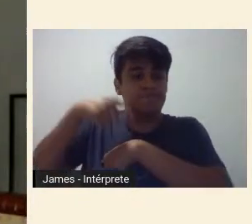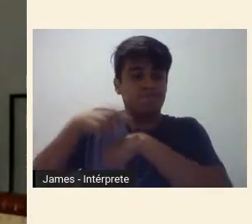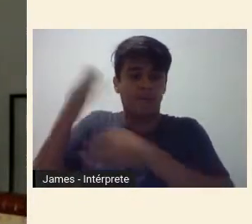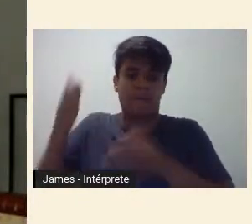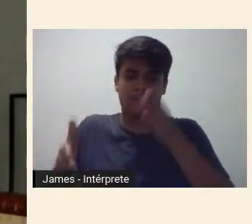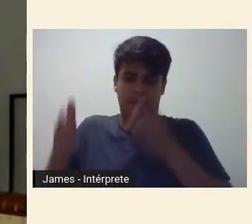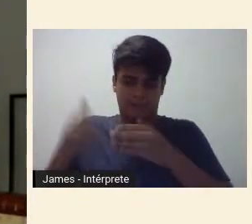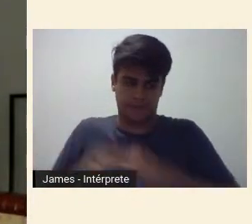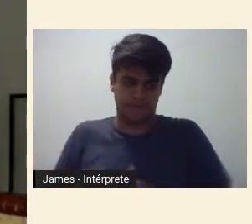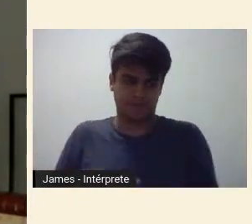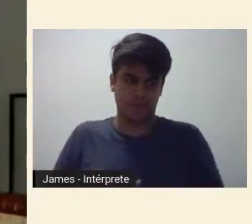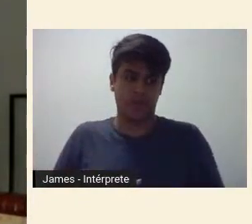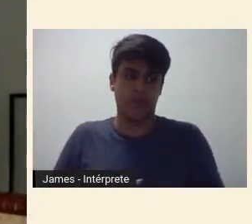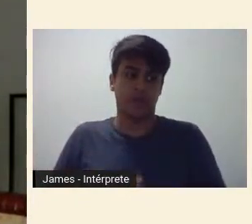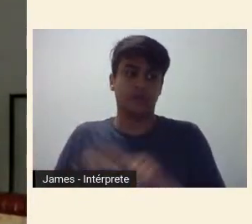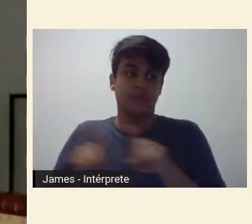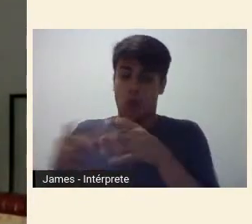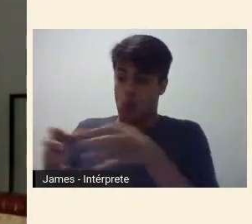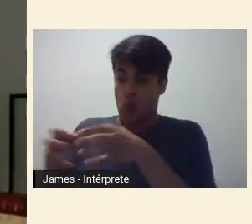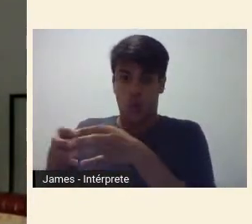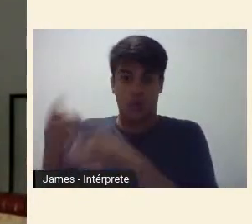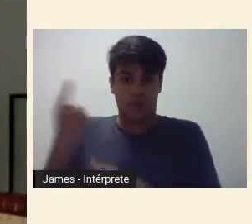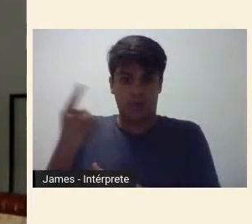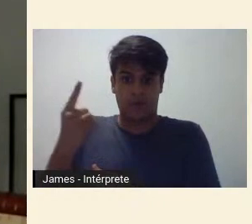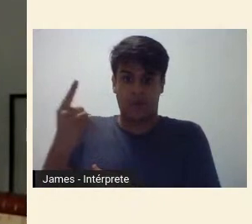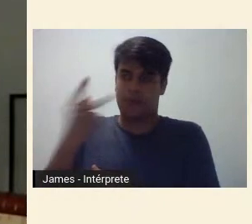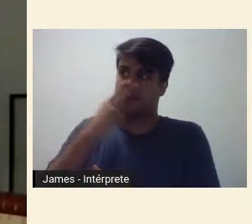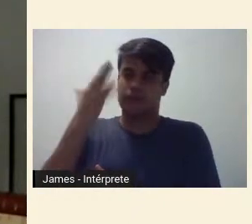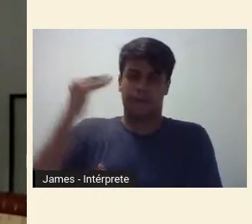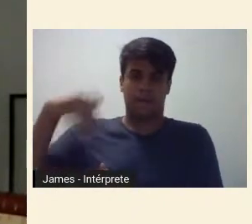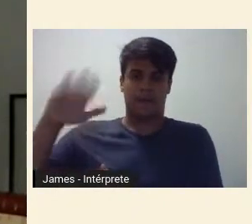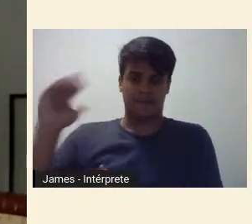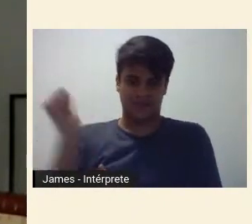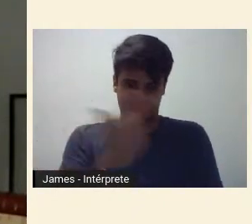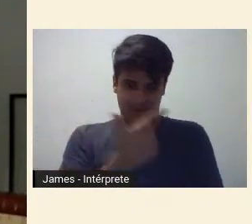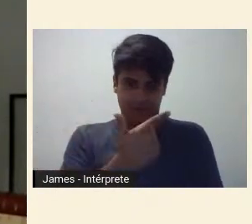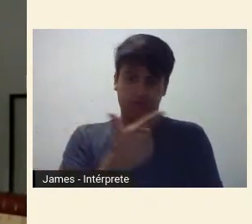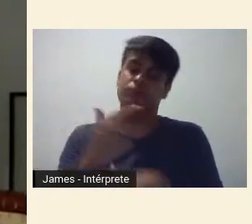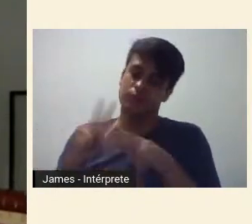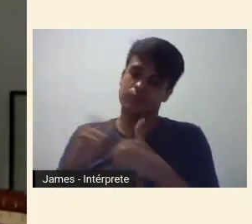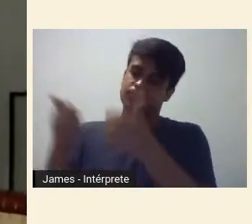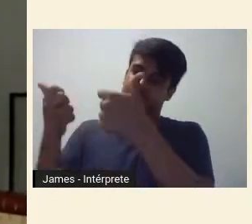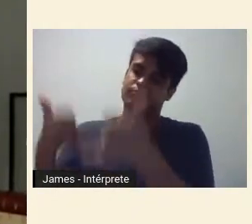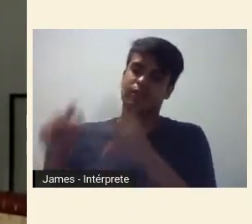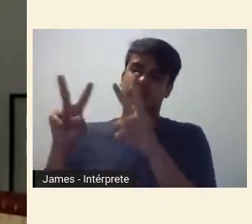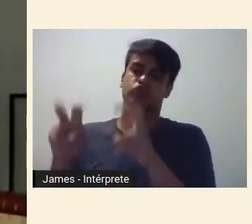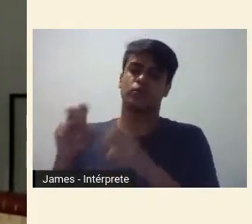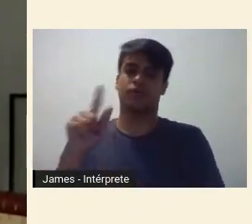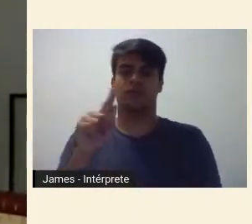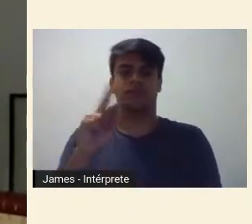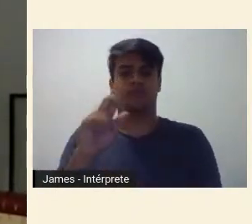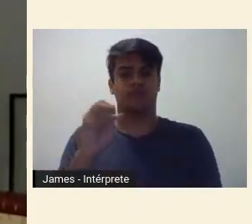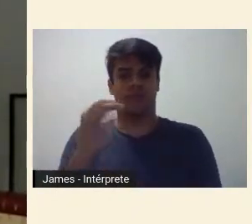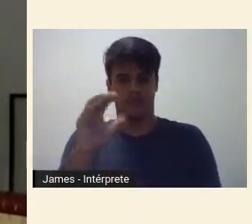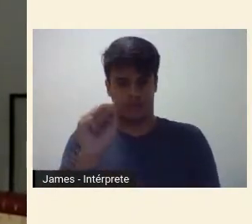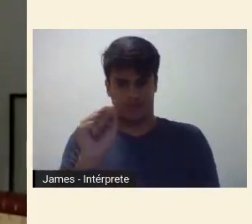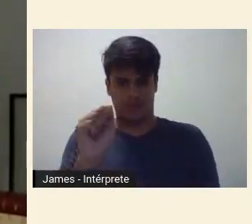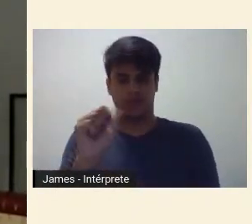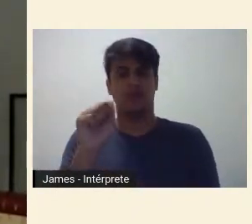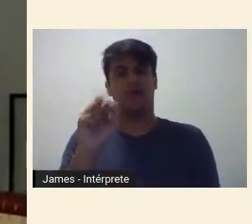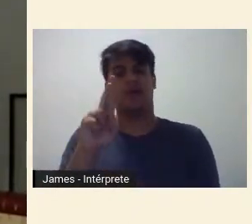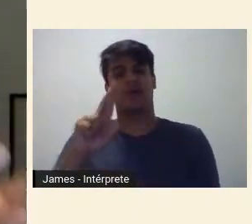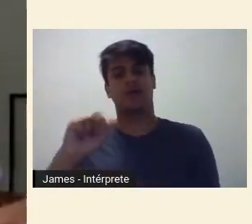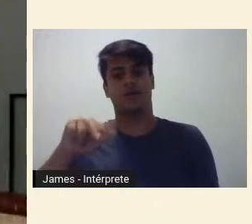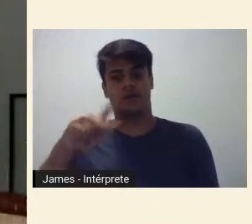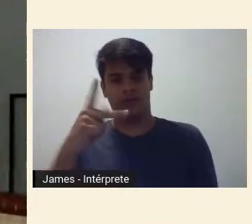Como destaque do primeiro grupo, o crítico situa o papel basilar de Graça Aranha. Não é à toa que Mario e Ojo passam a atacá-lo